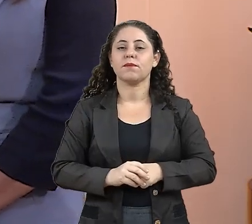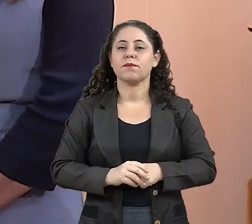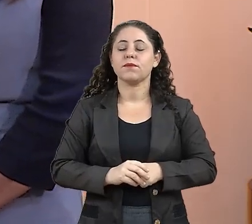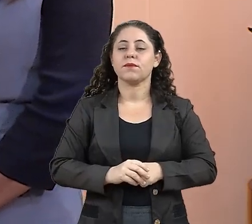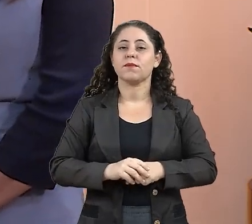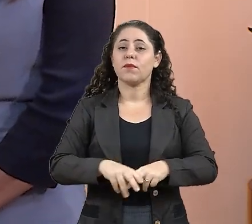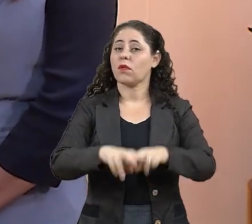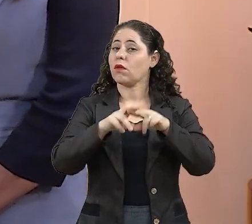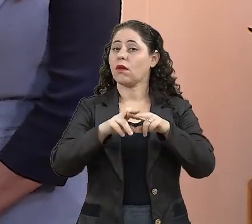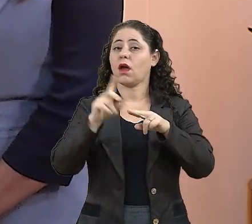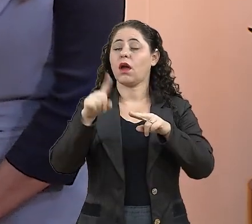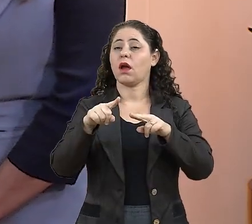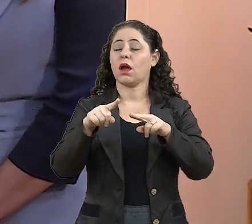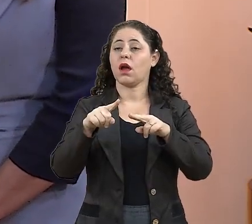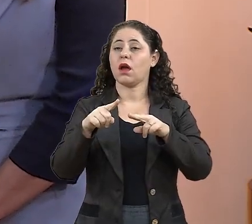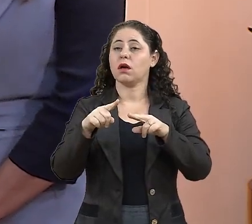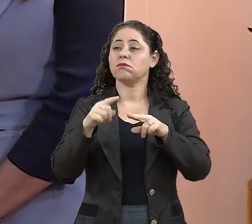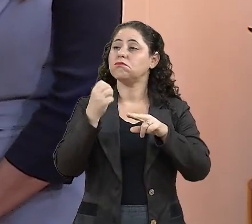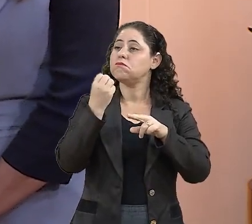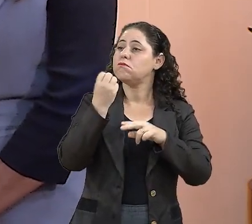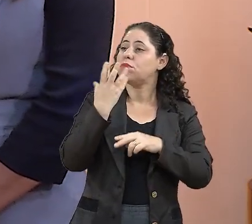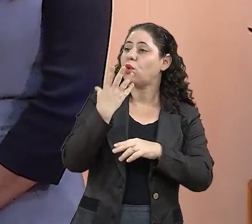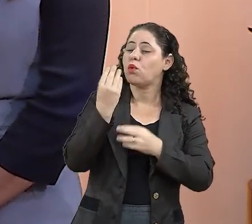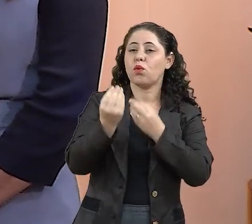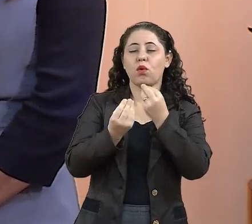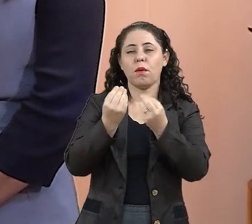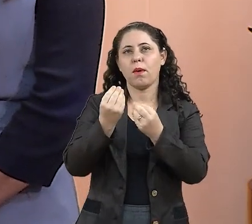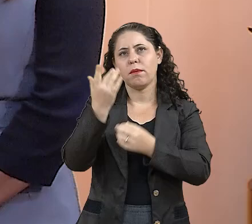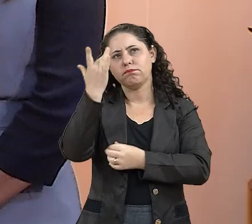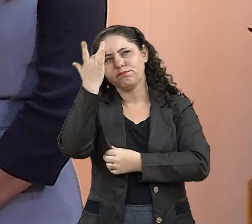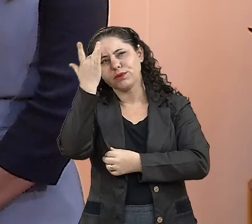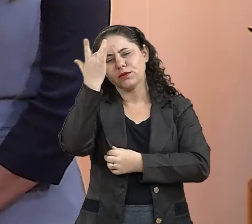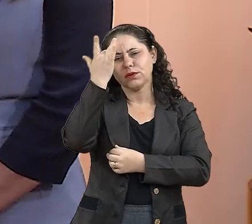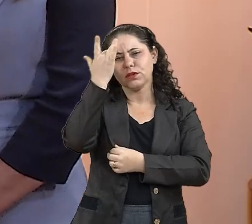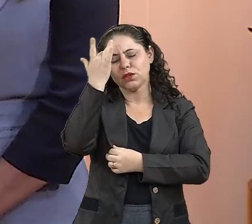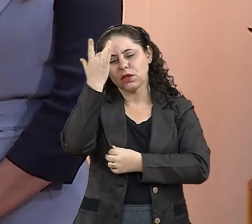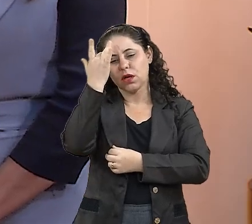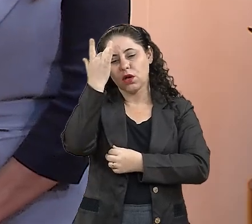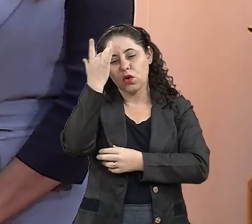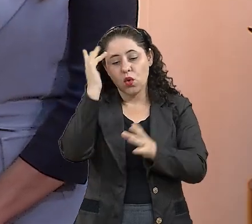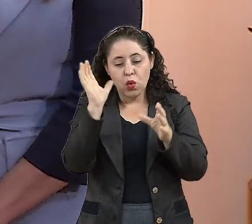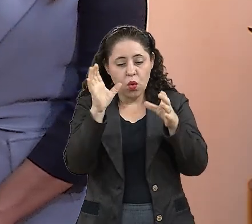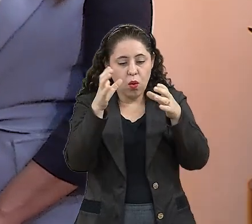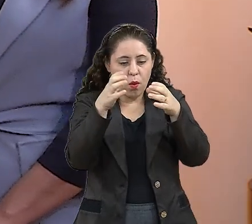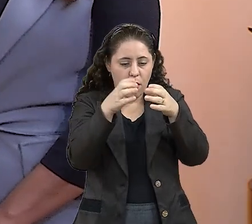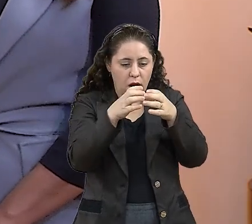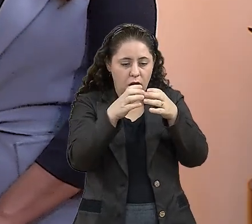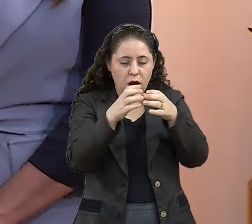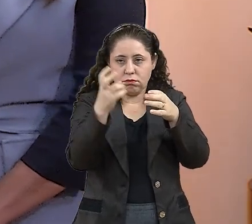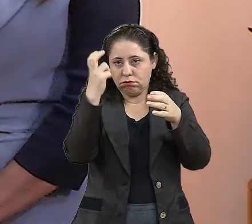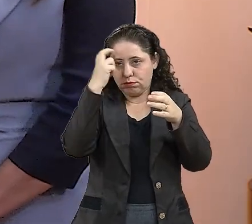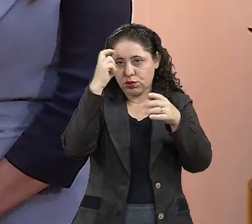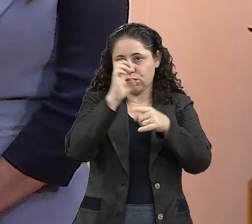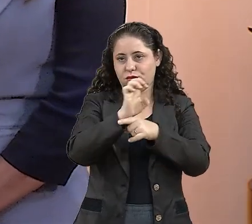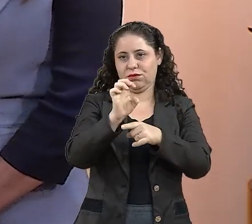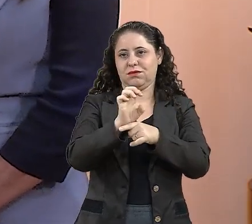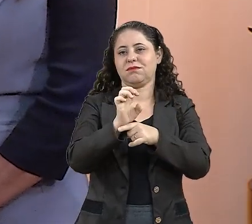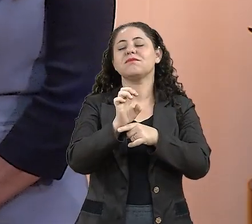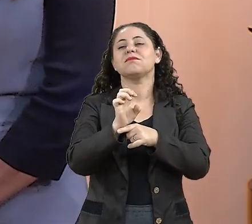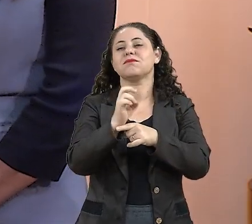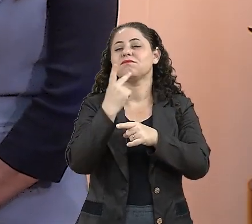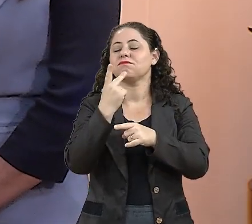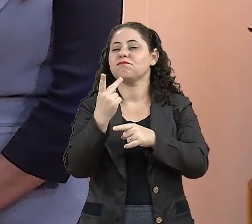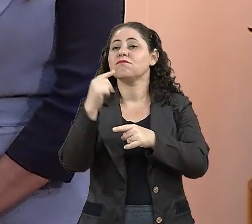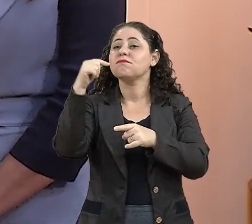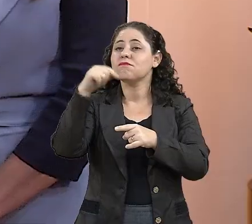benéfico enquanto você pensa a coletividade, enquanto você pensa a cultura de um estado. Você fala,